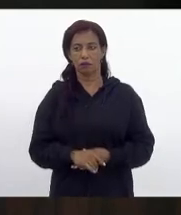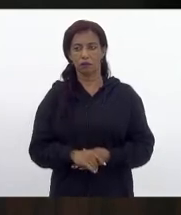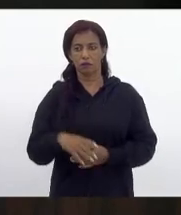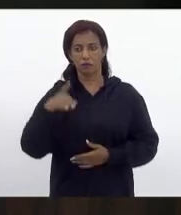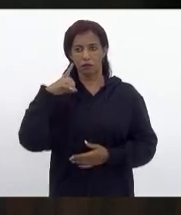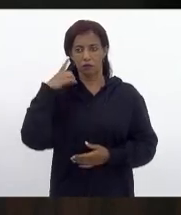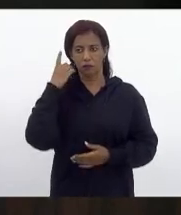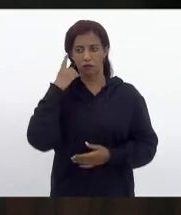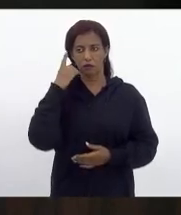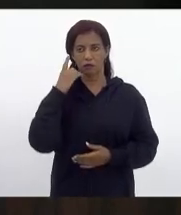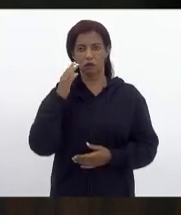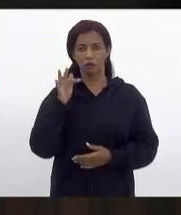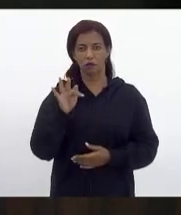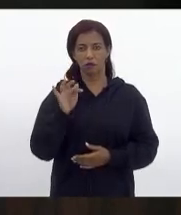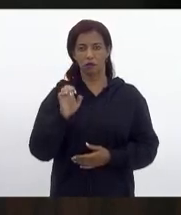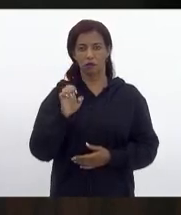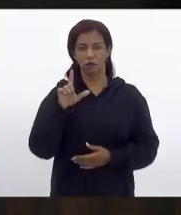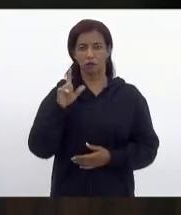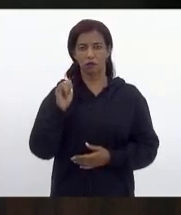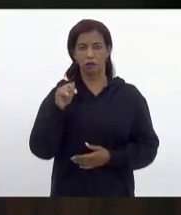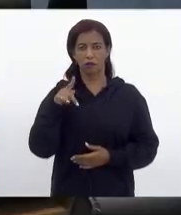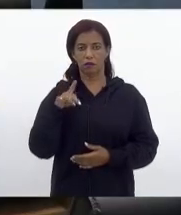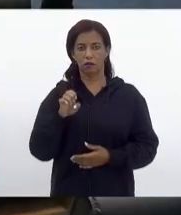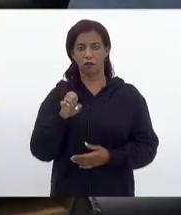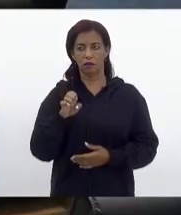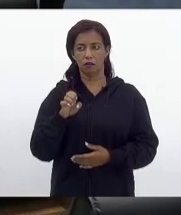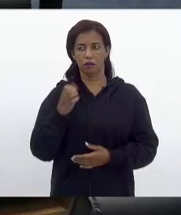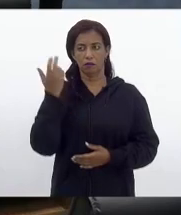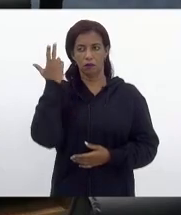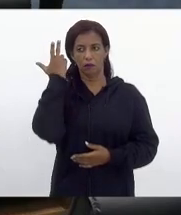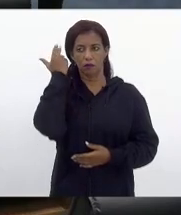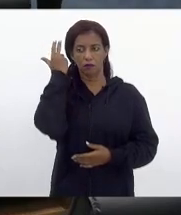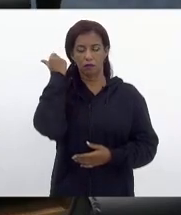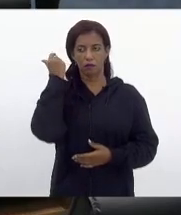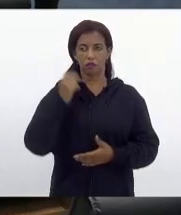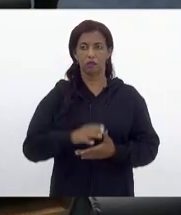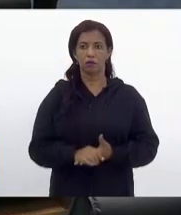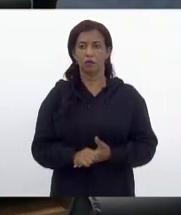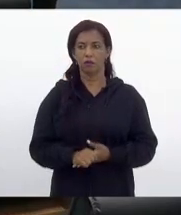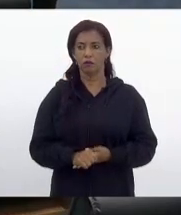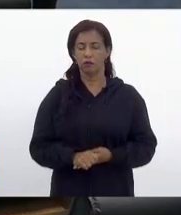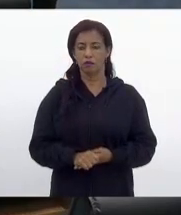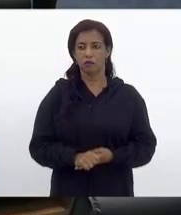Deputado Felipe Soares. Deputado Eleomar Coelho, por gentileza.